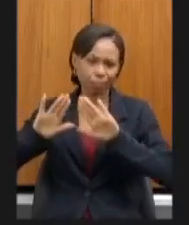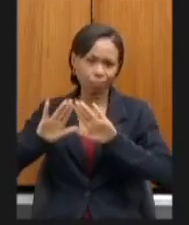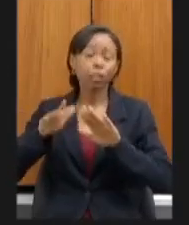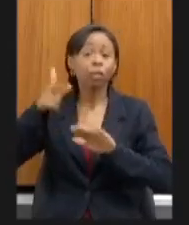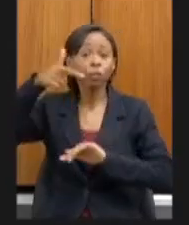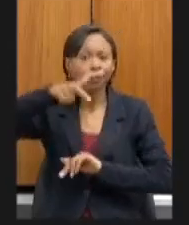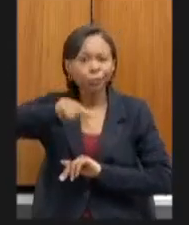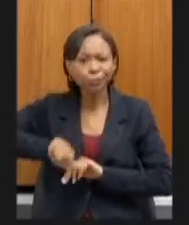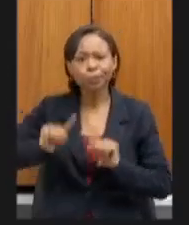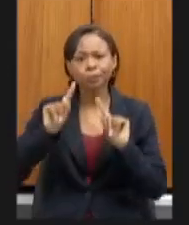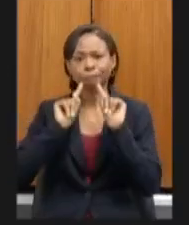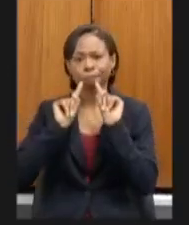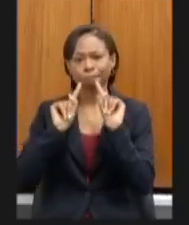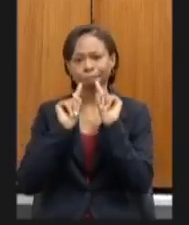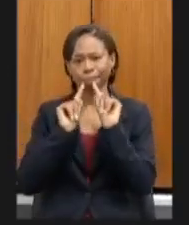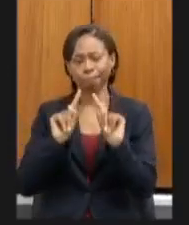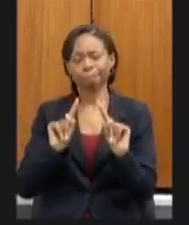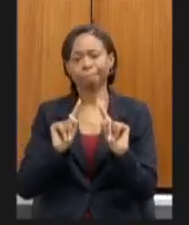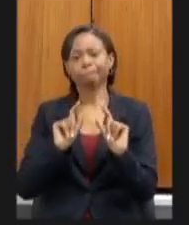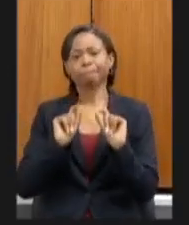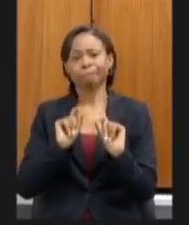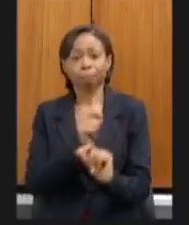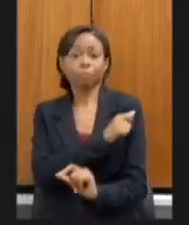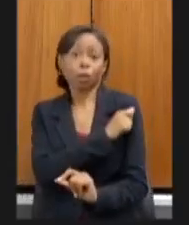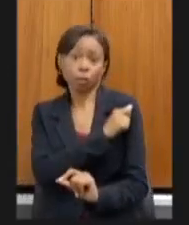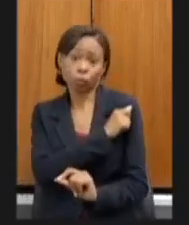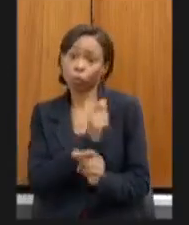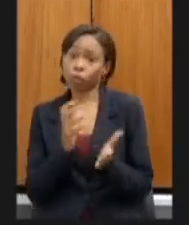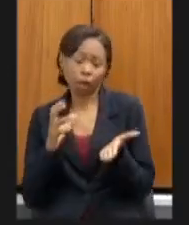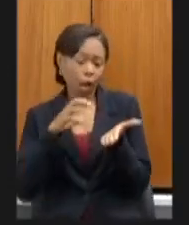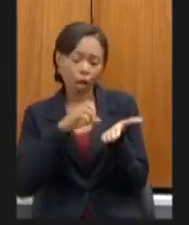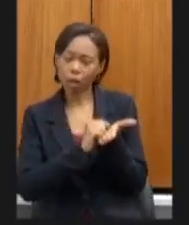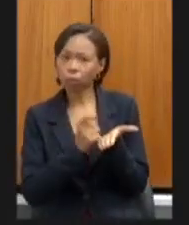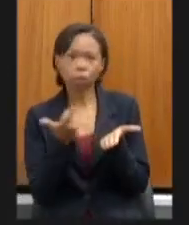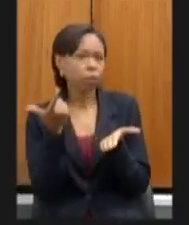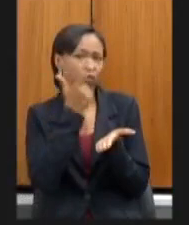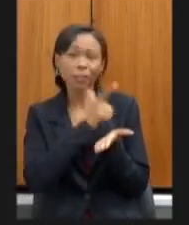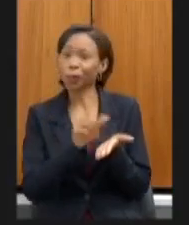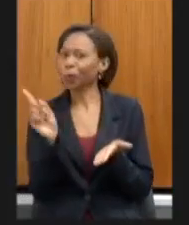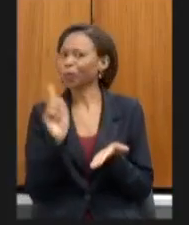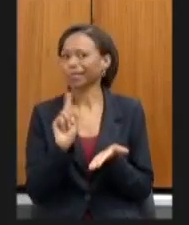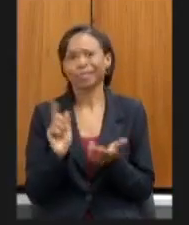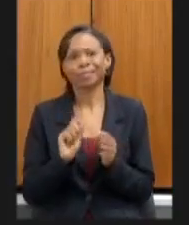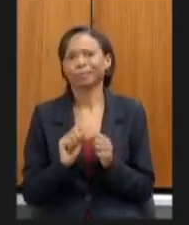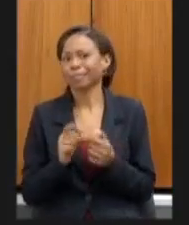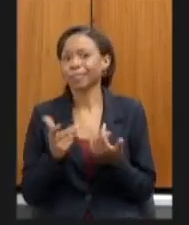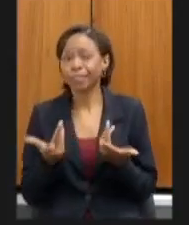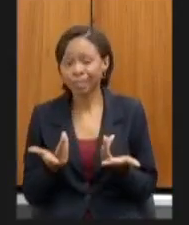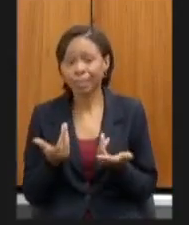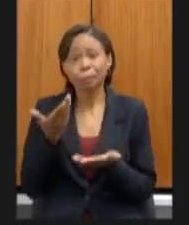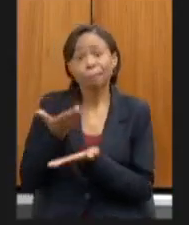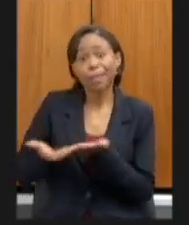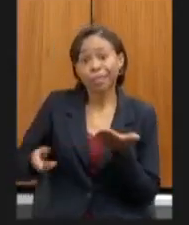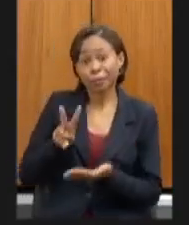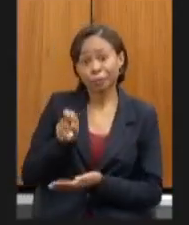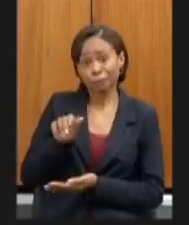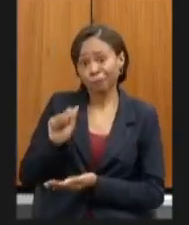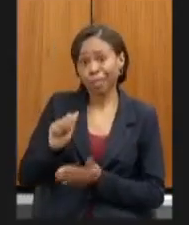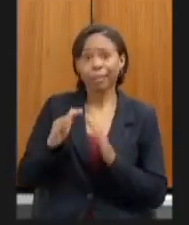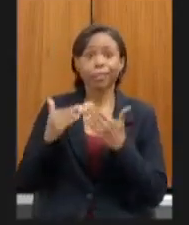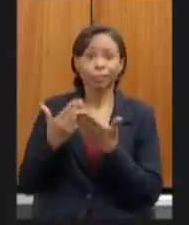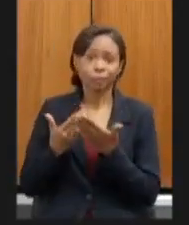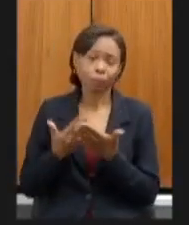temos queixos de alguns alunos em função desse processo que não conseguiram fazer que perderam a vaga na escola que estavam enfim